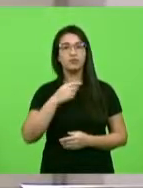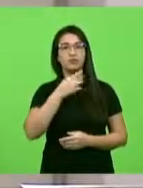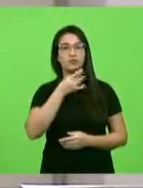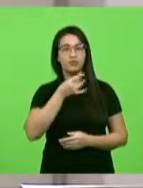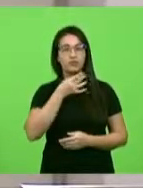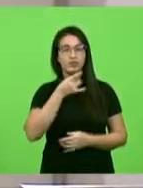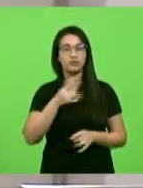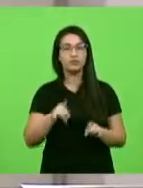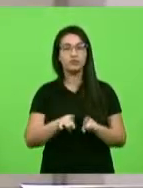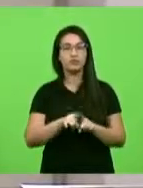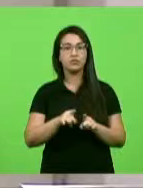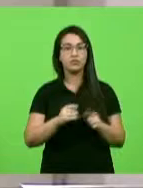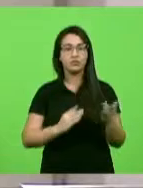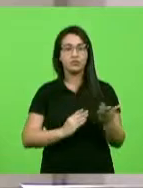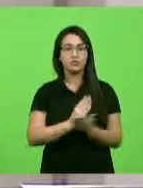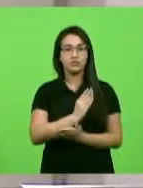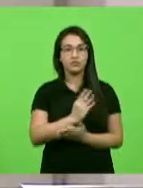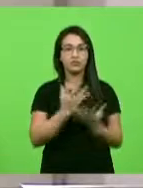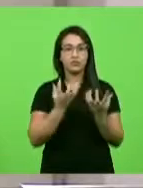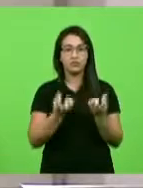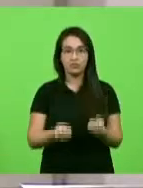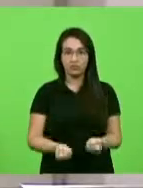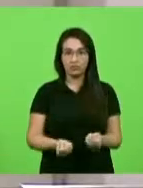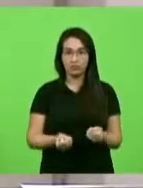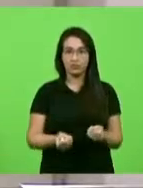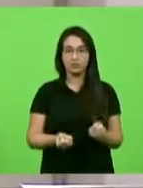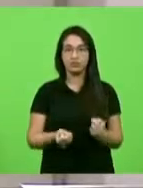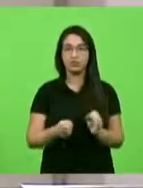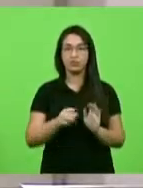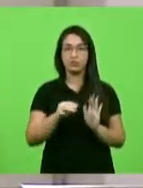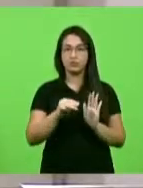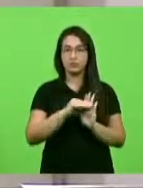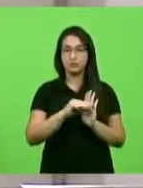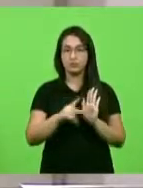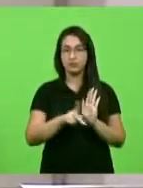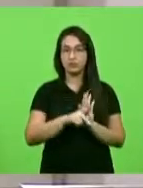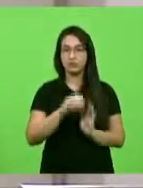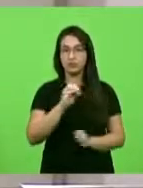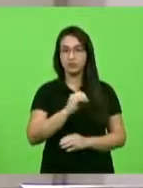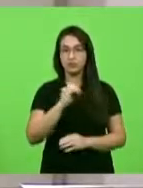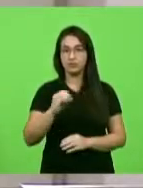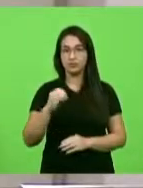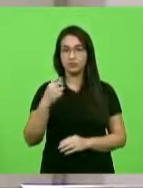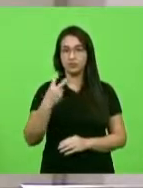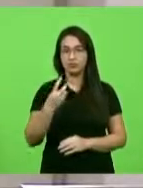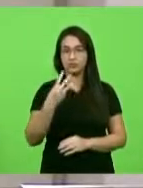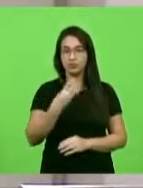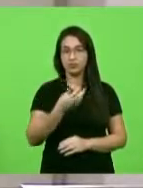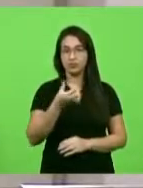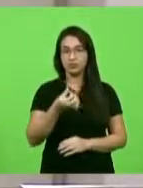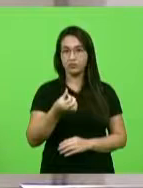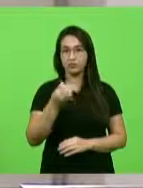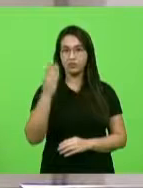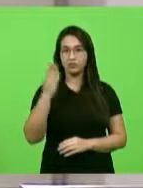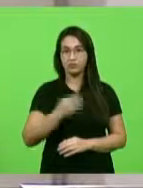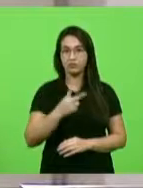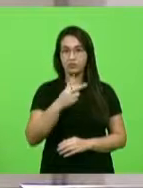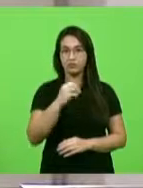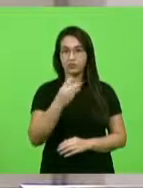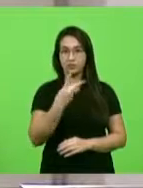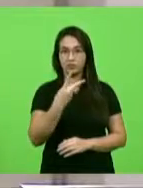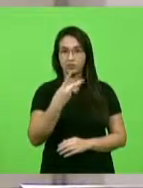em turno único à admissibilidade da medida provisória 00236-2021.